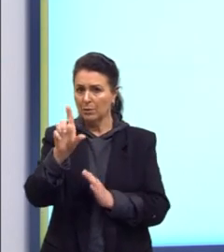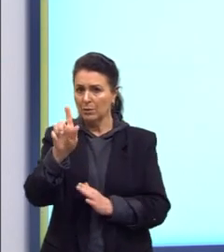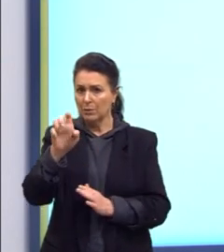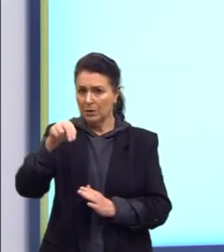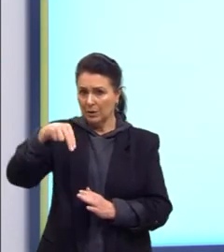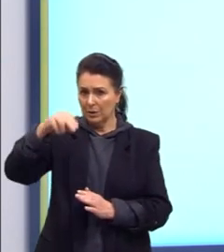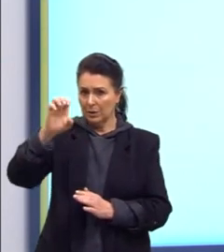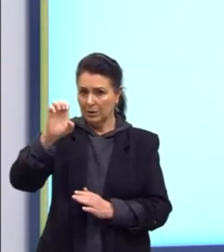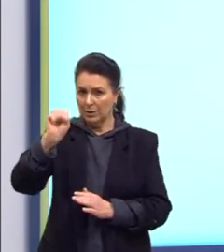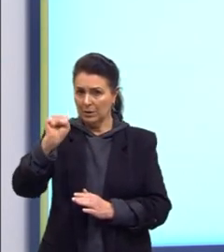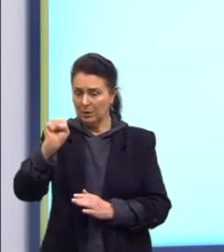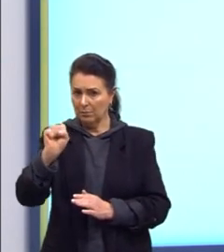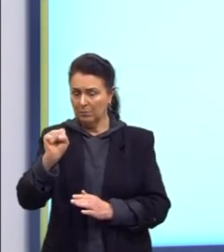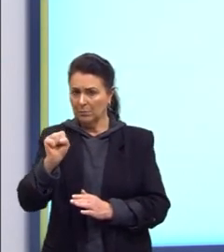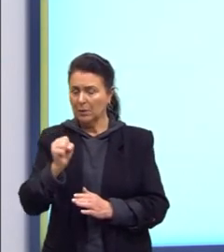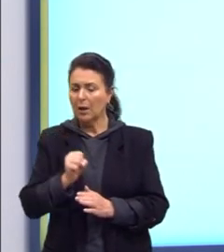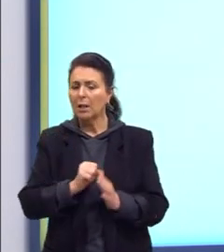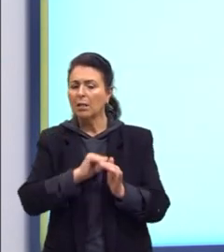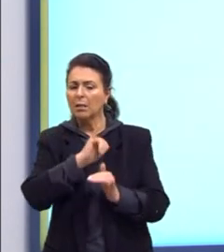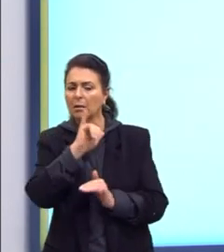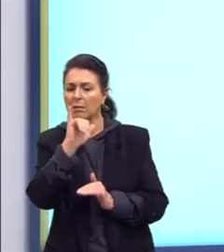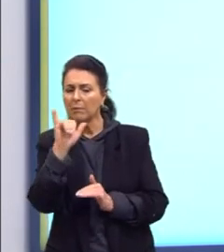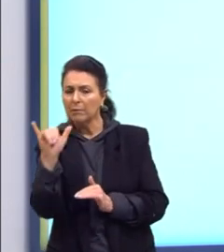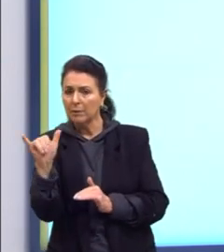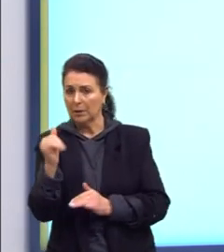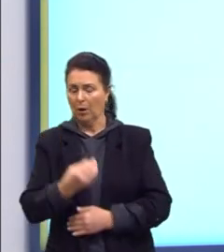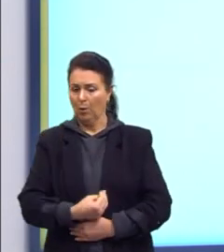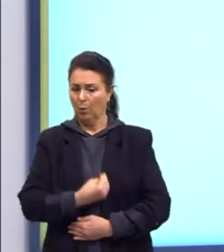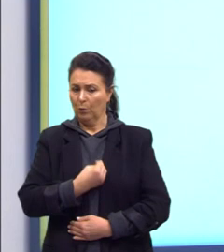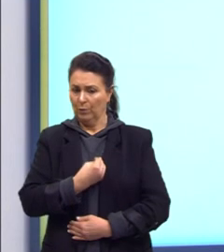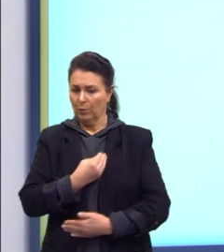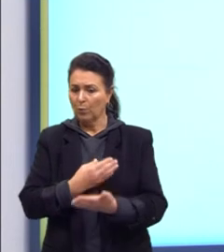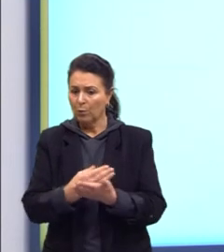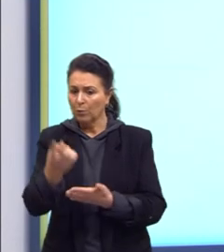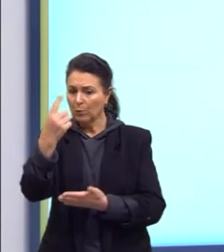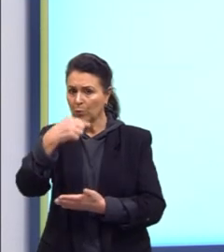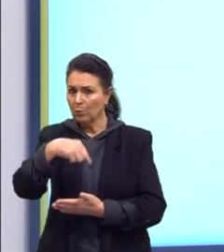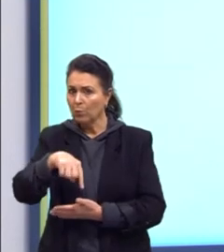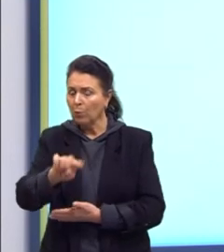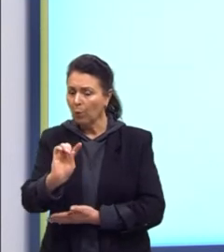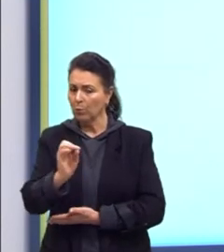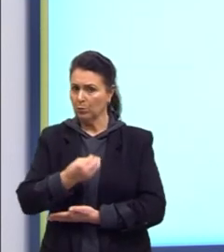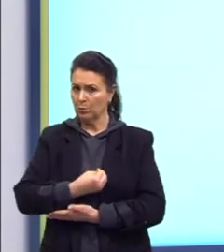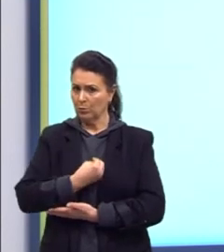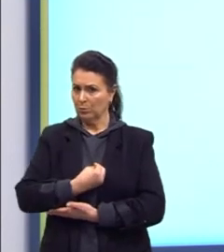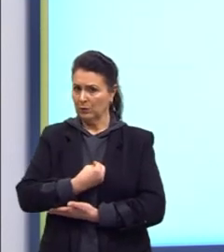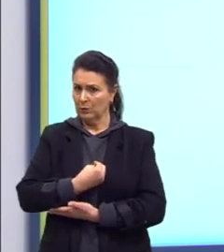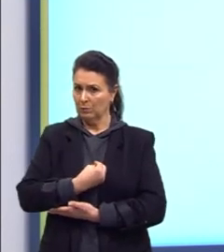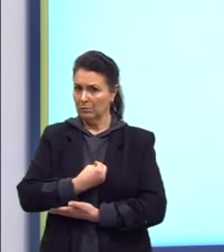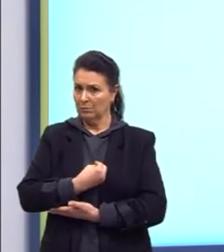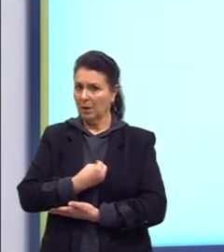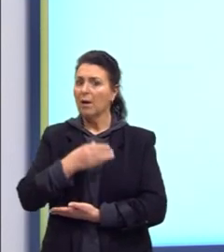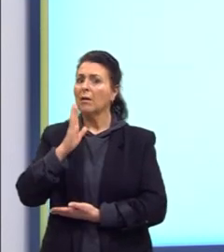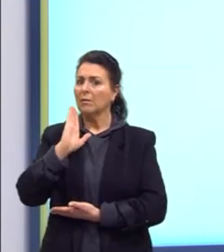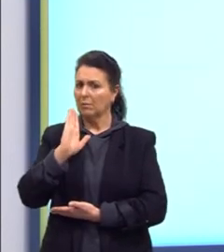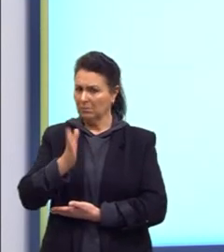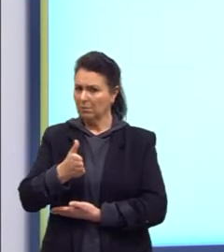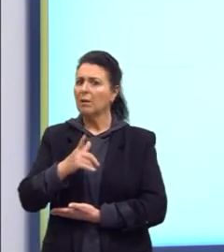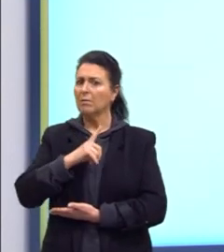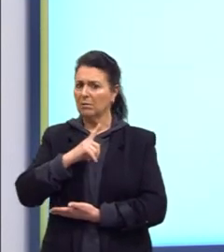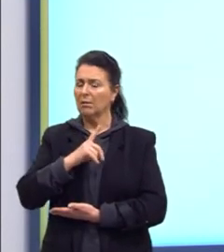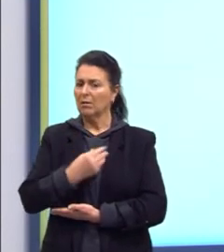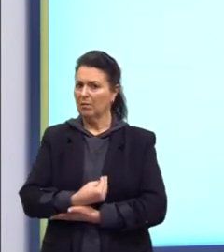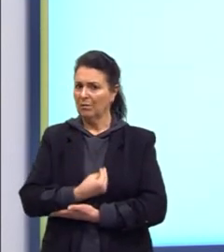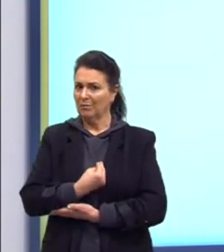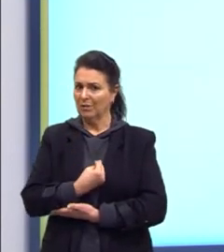os seres vivos se originaram de outros indivíduos pré-existentes, que já existiam. E aí